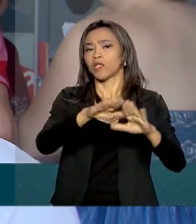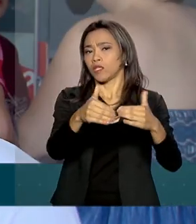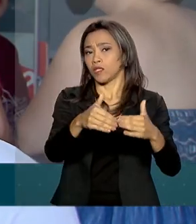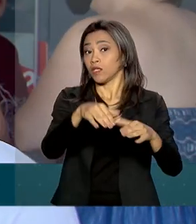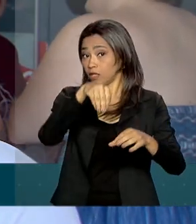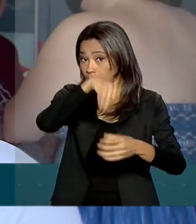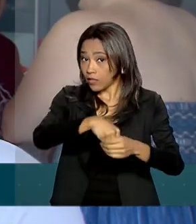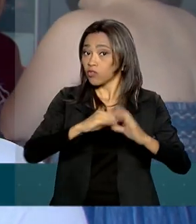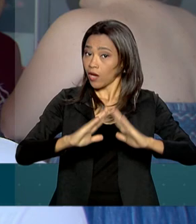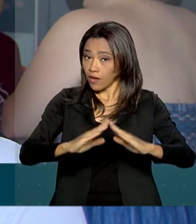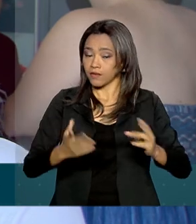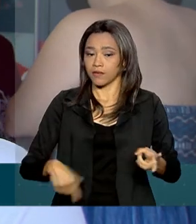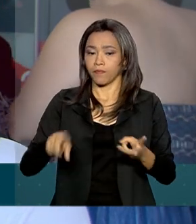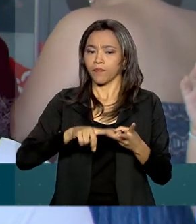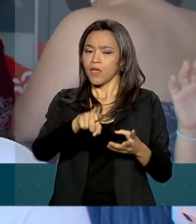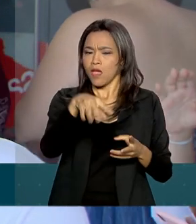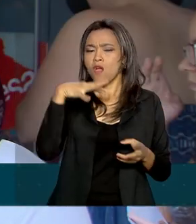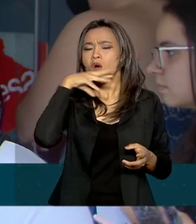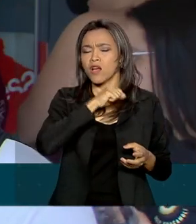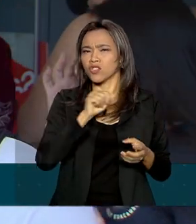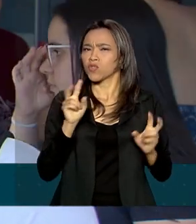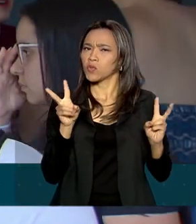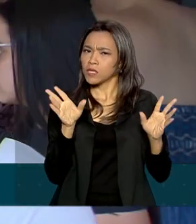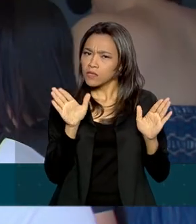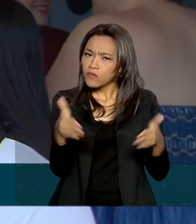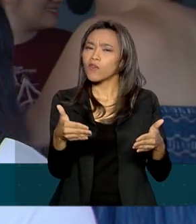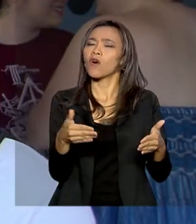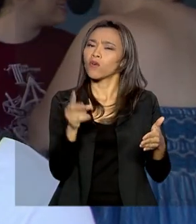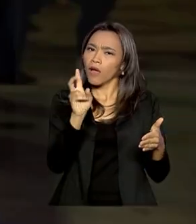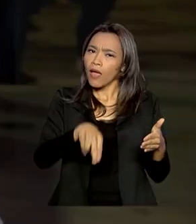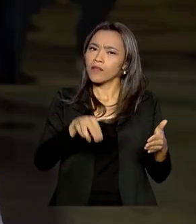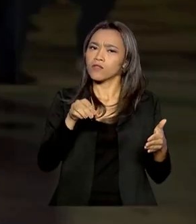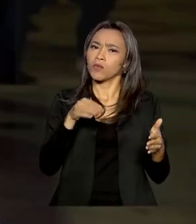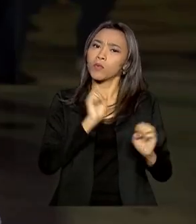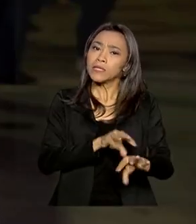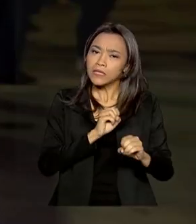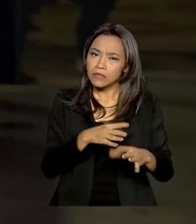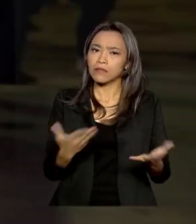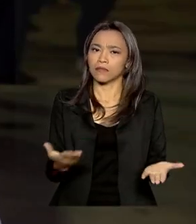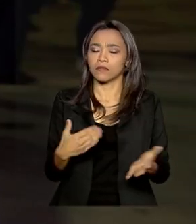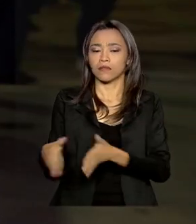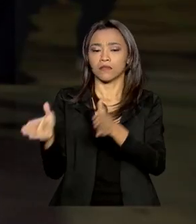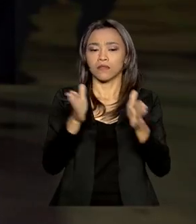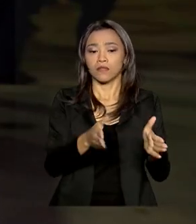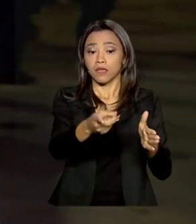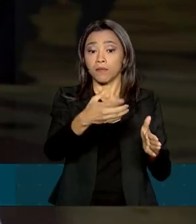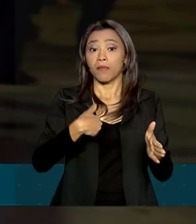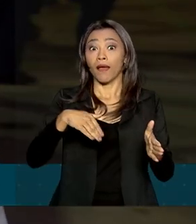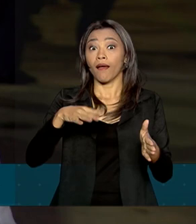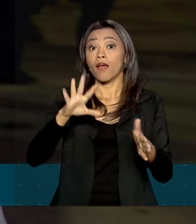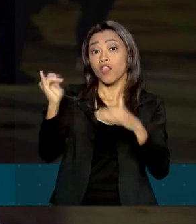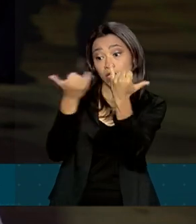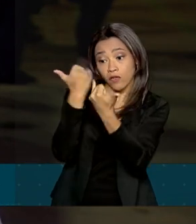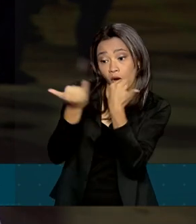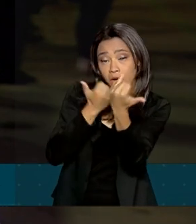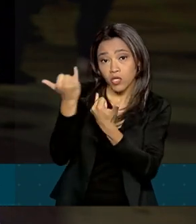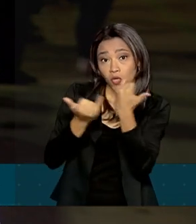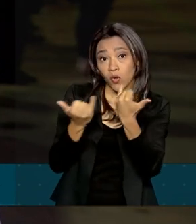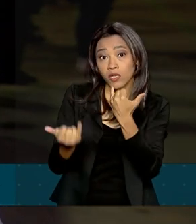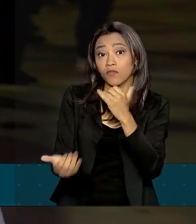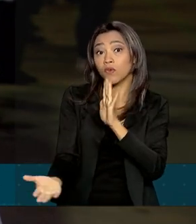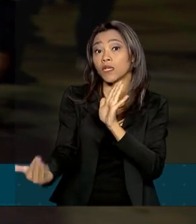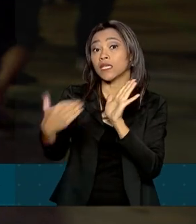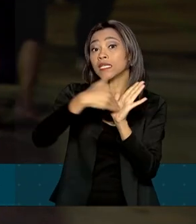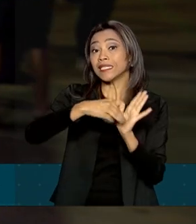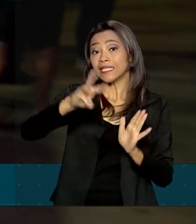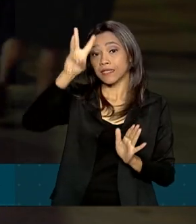tema mais relacionado ao sistema educacional, o novo sistema que vai ter ainda. Para quem esteve ligado no noticiário, a dica veio na última terça